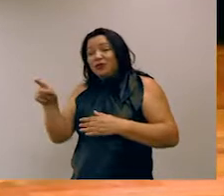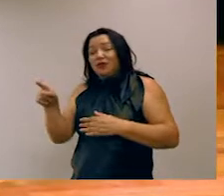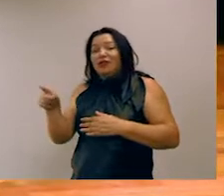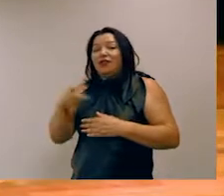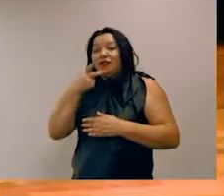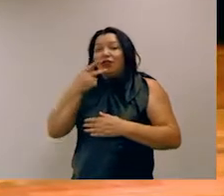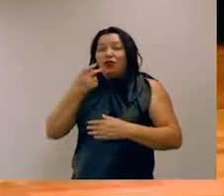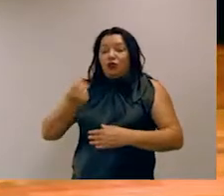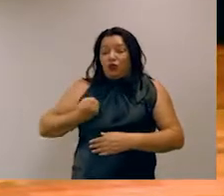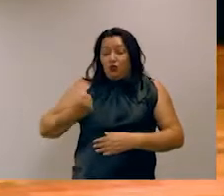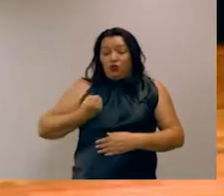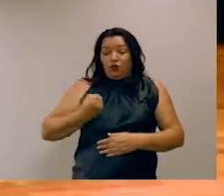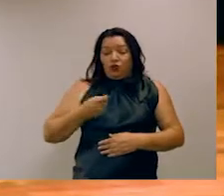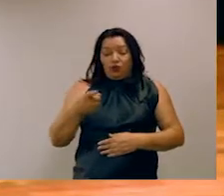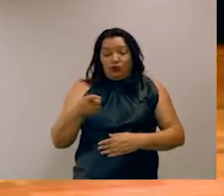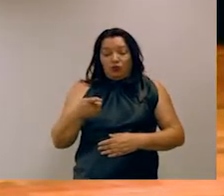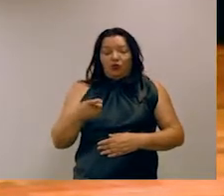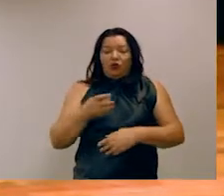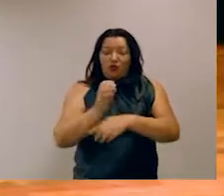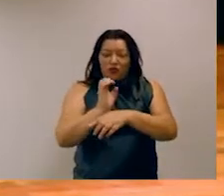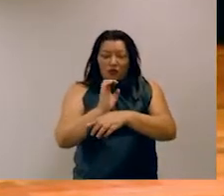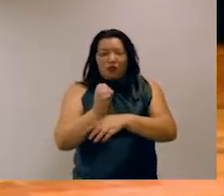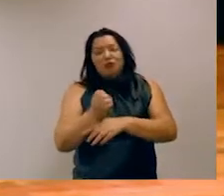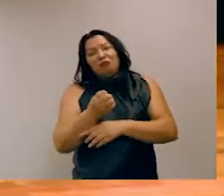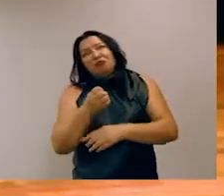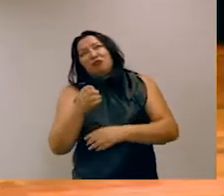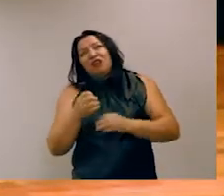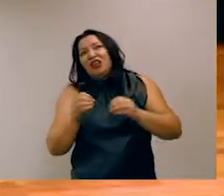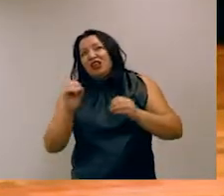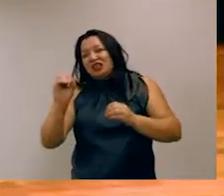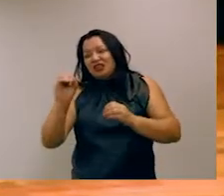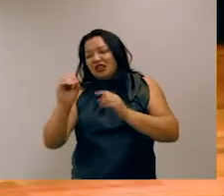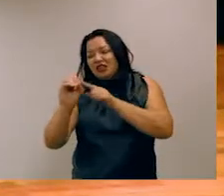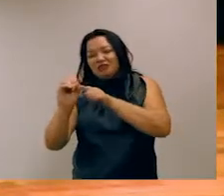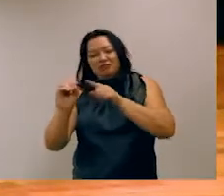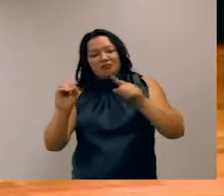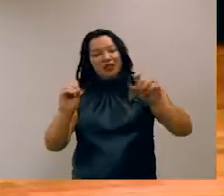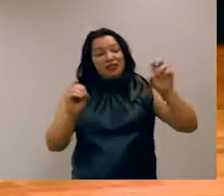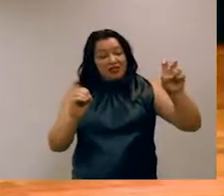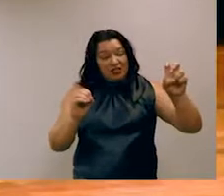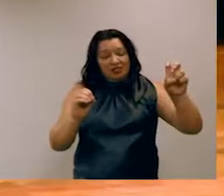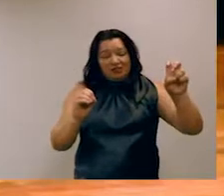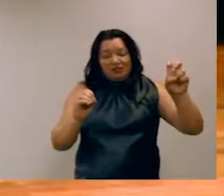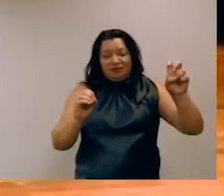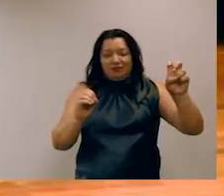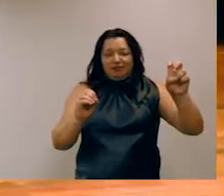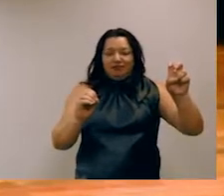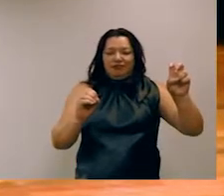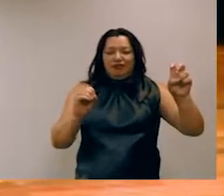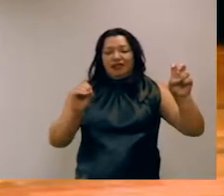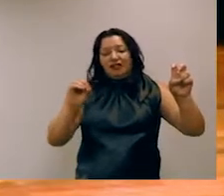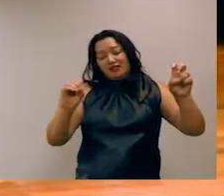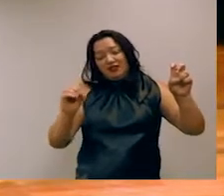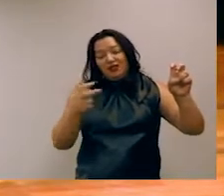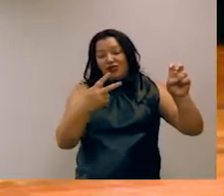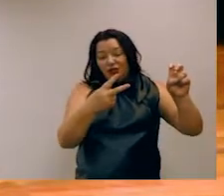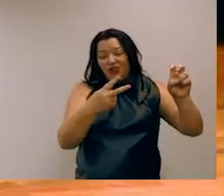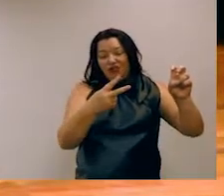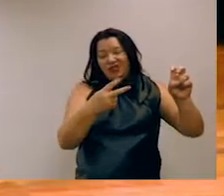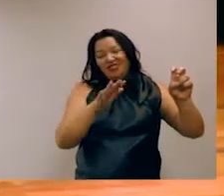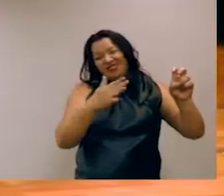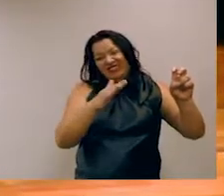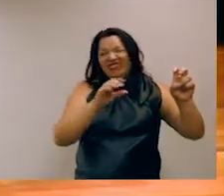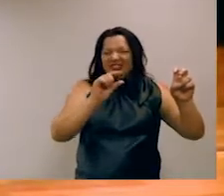filme. Ou se a nota foi, sei lá, vamos supor, de zero a cinco estrelas, se ela foi zero a duas estrelas, então você considera que a resenha vai ser crítica.